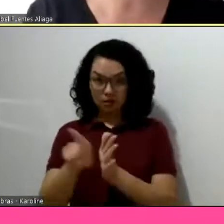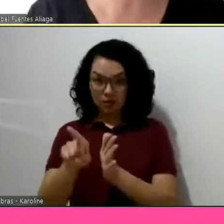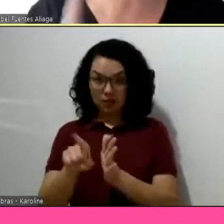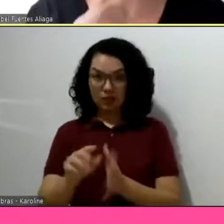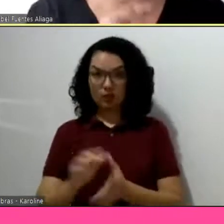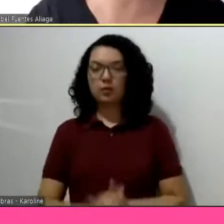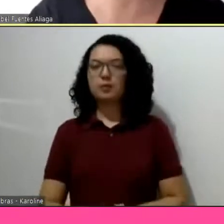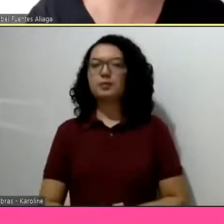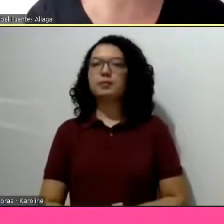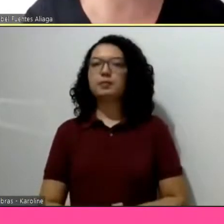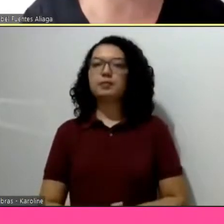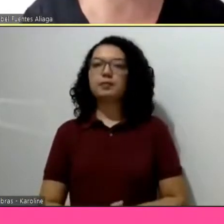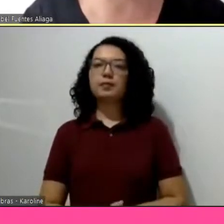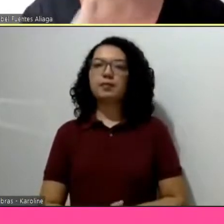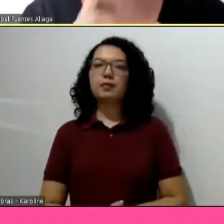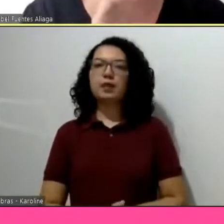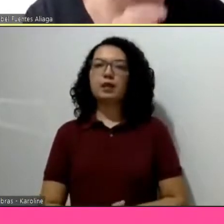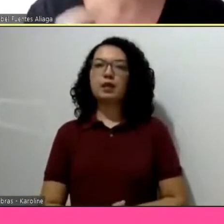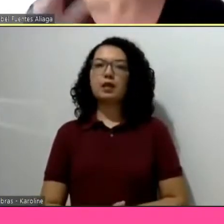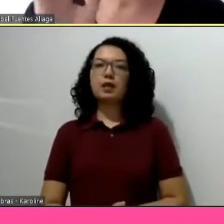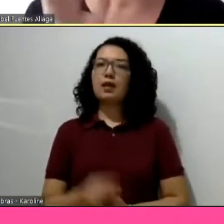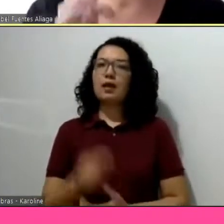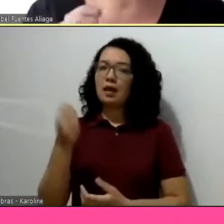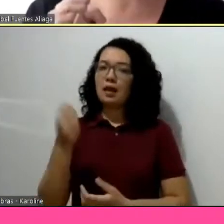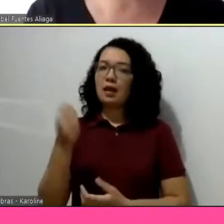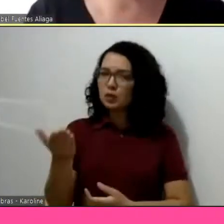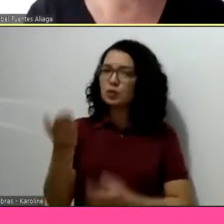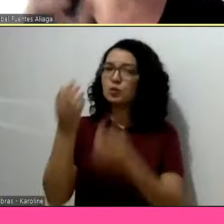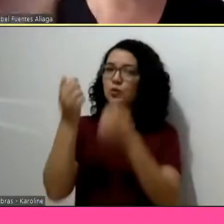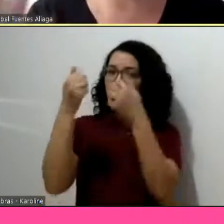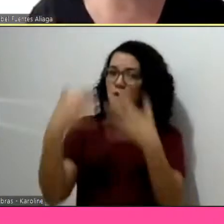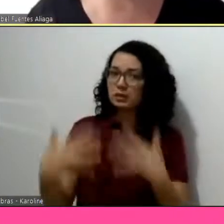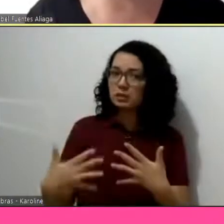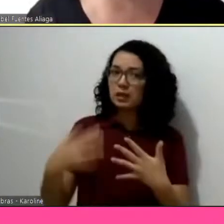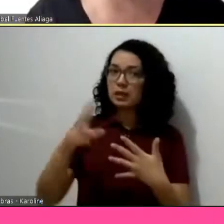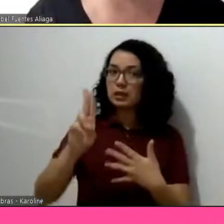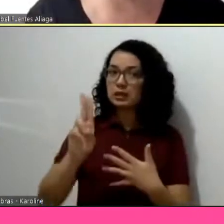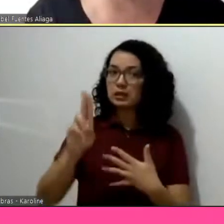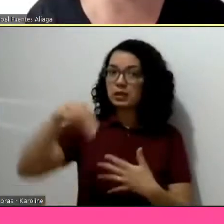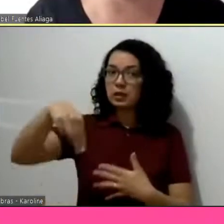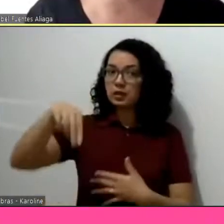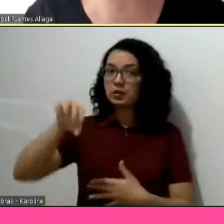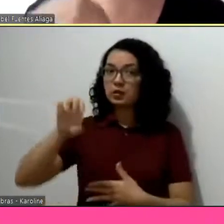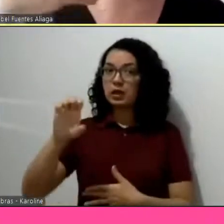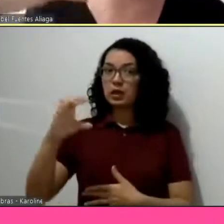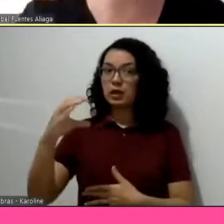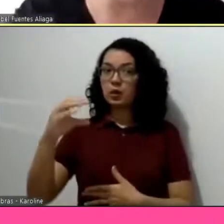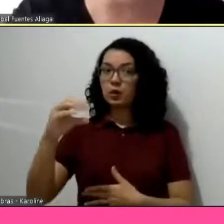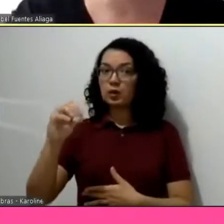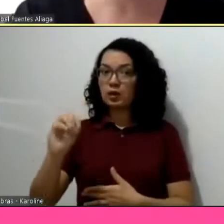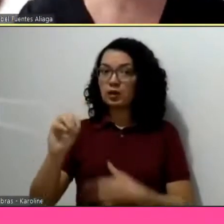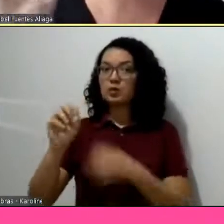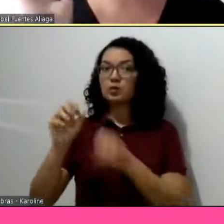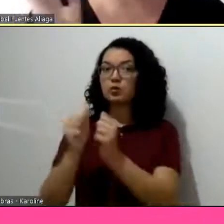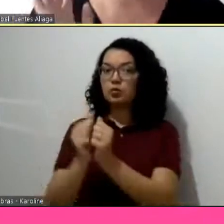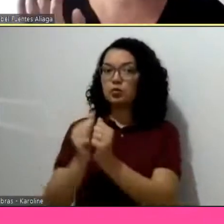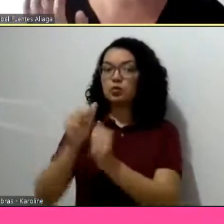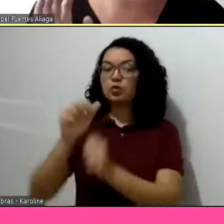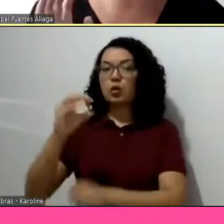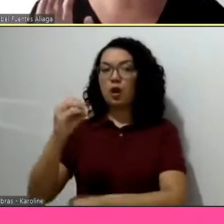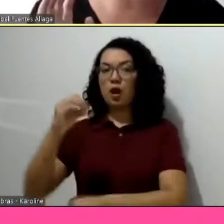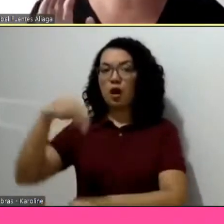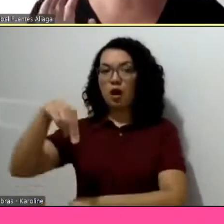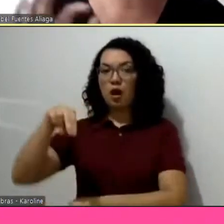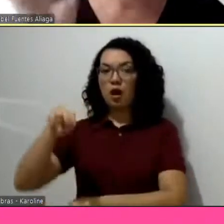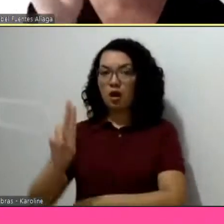fala, respondeu a pergunta da Caia sobre a Unesco ONU nas pesquisas latino-americanas, é claro que isso daria